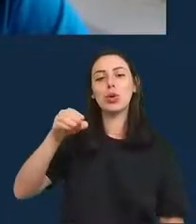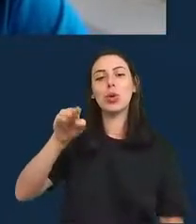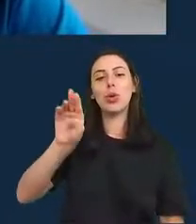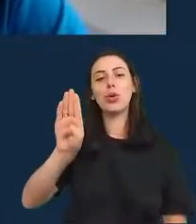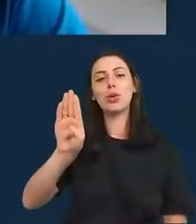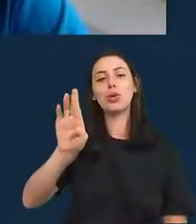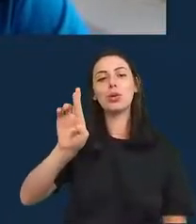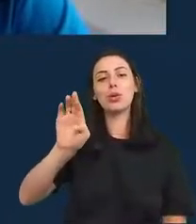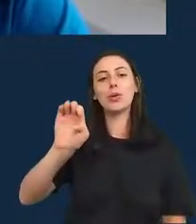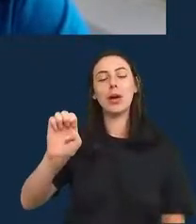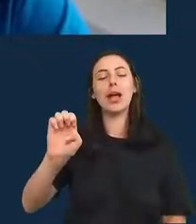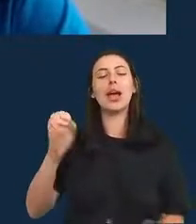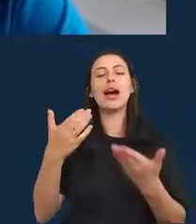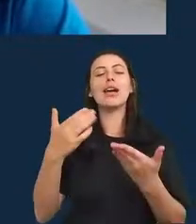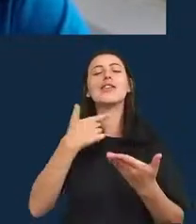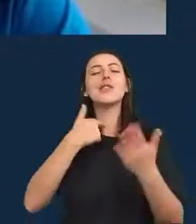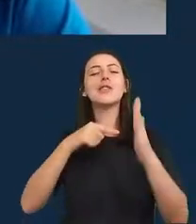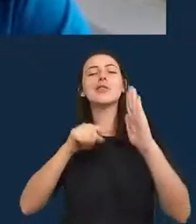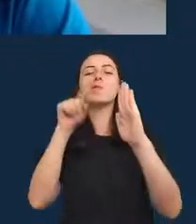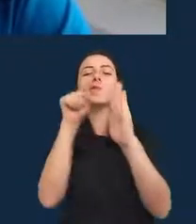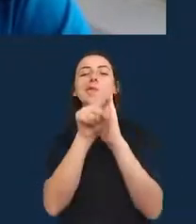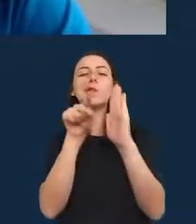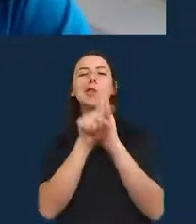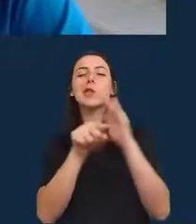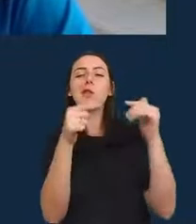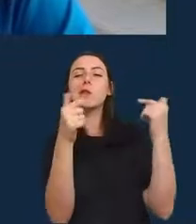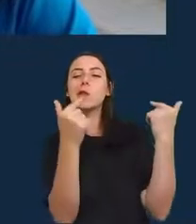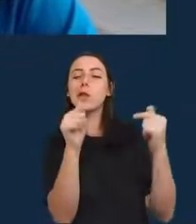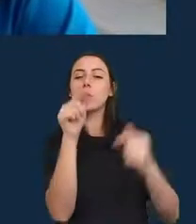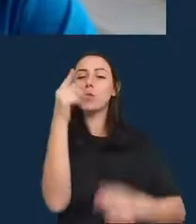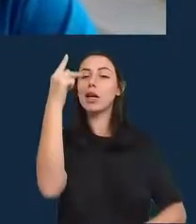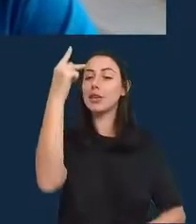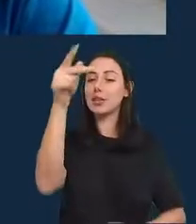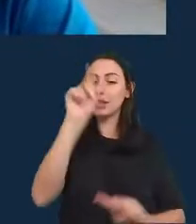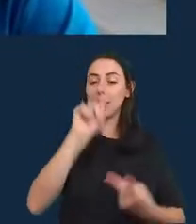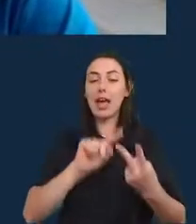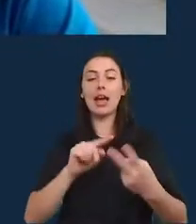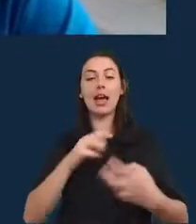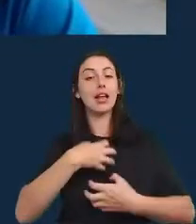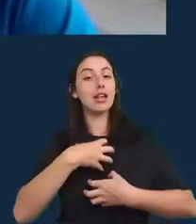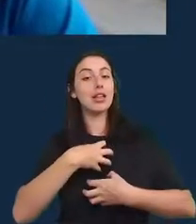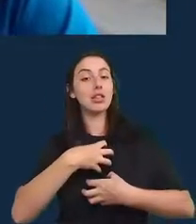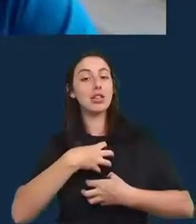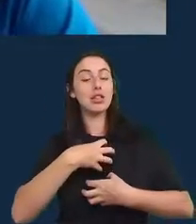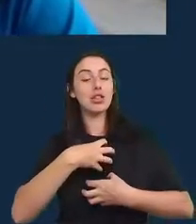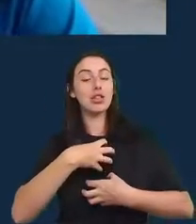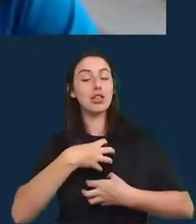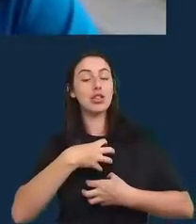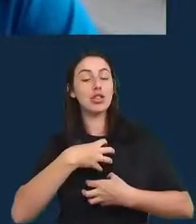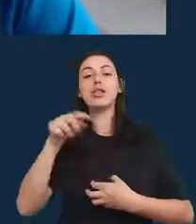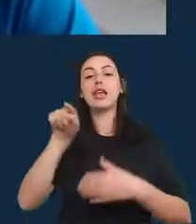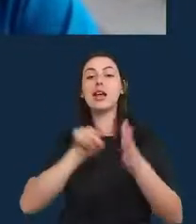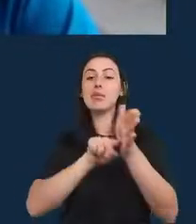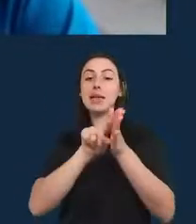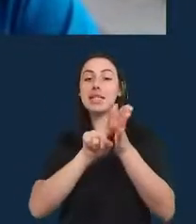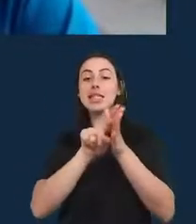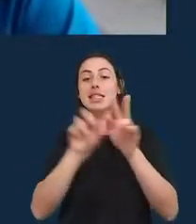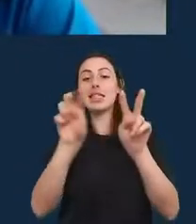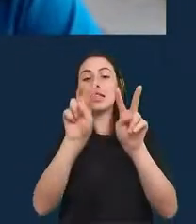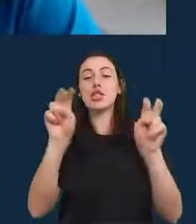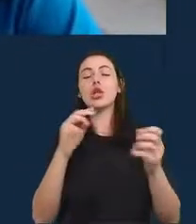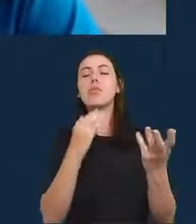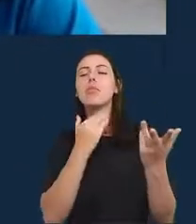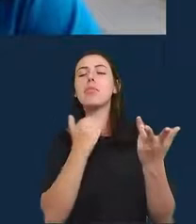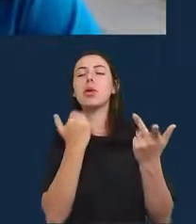perguntas sobre o trabalho dele, sobre o modelo de excesso de mortes. Sondre, eu vou começar com uma pergunta